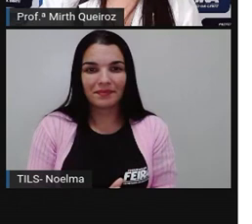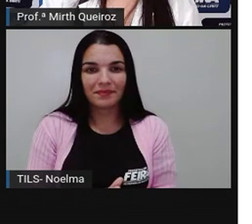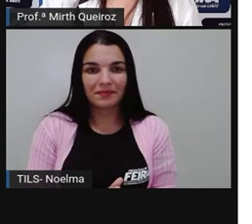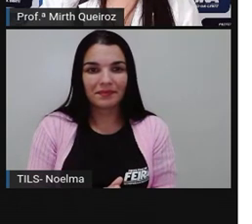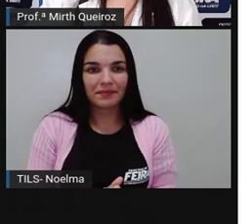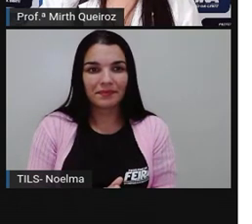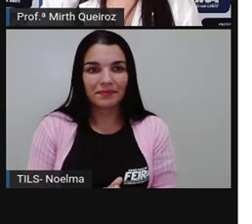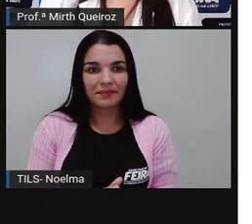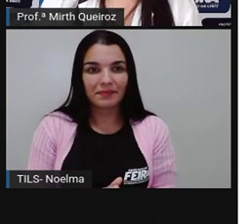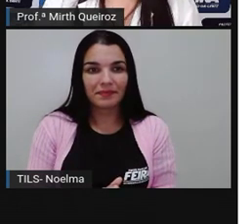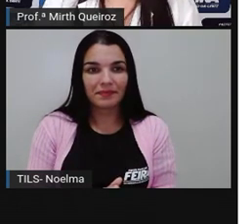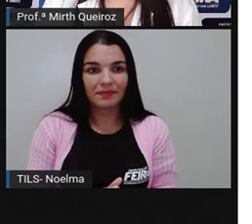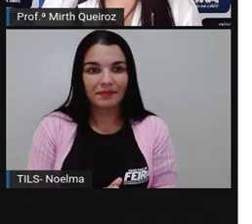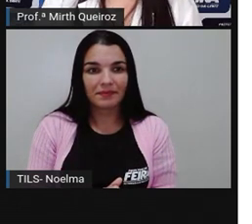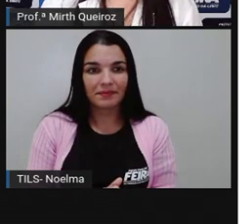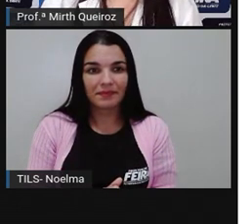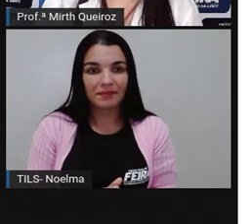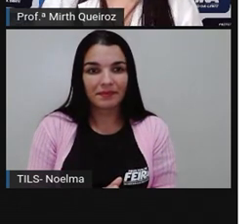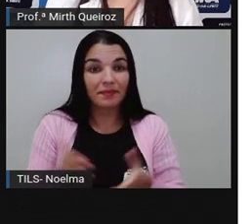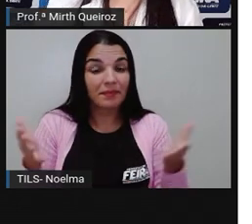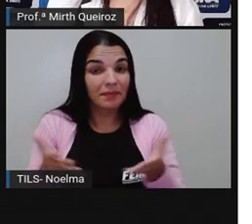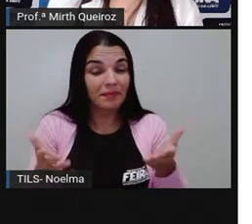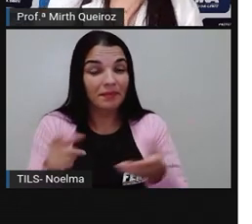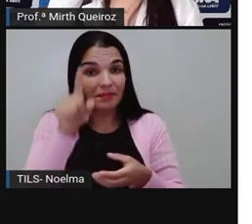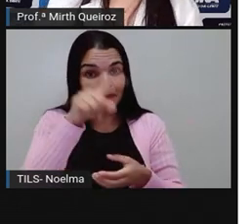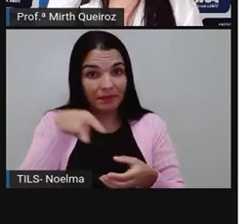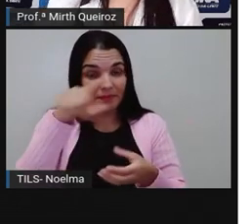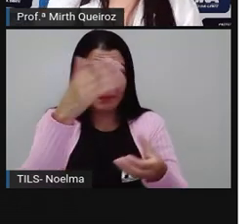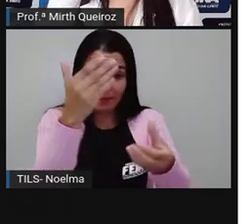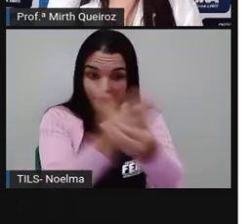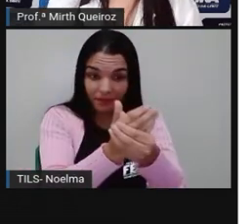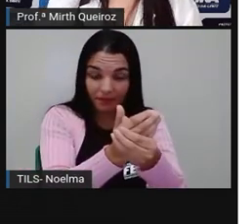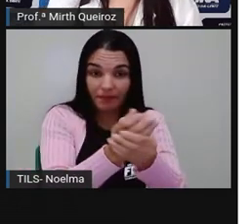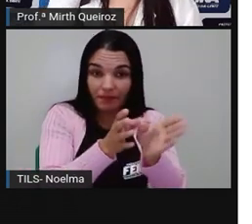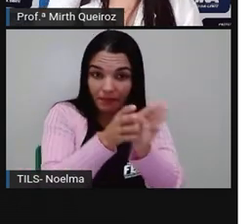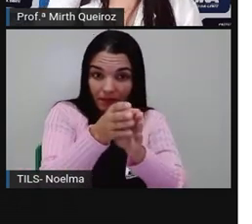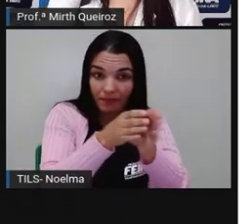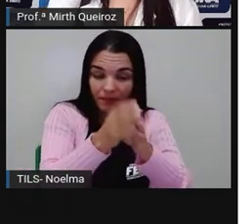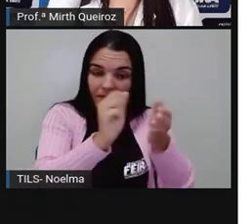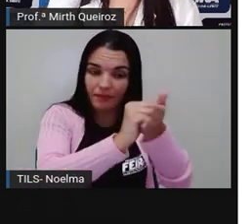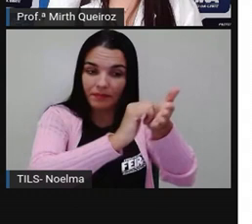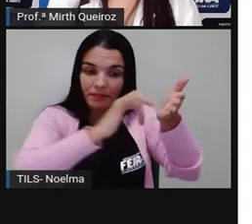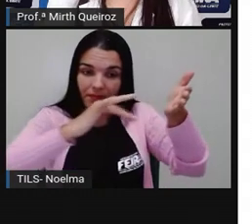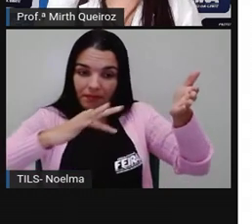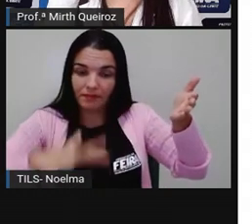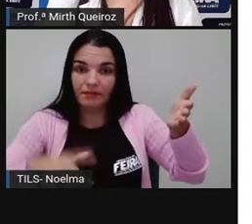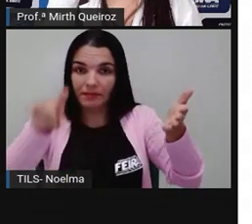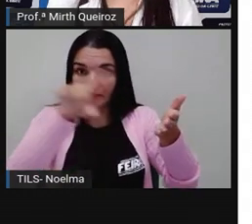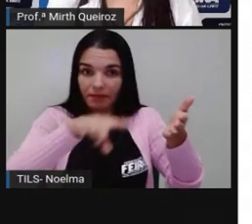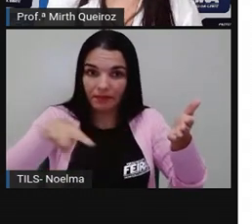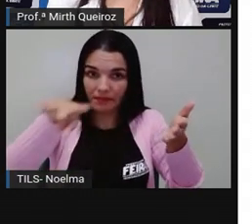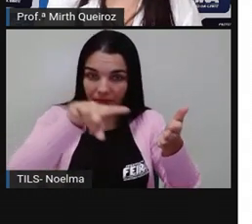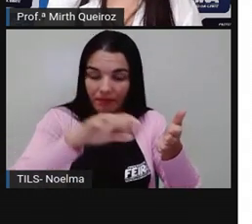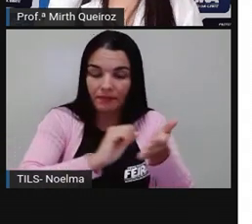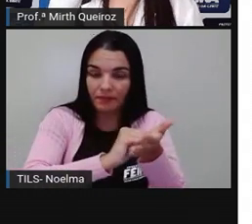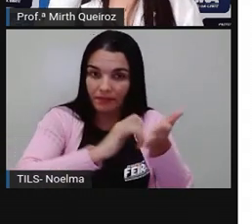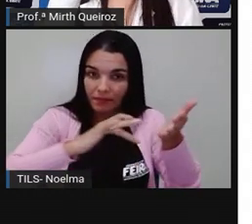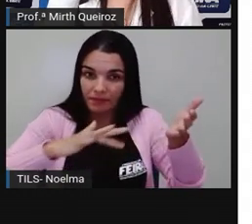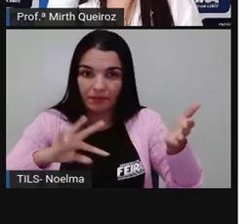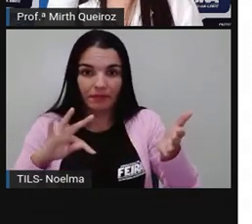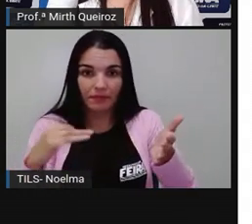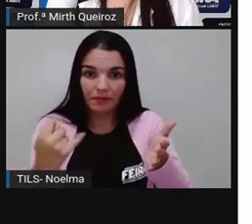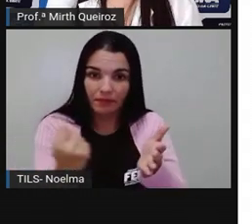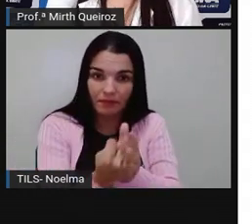Agora Vocês vão pegar aí O percurso pedagógico De vocês Que são as atividades De